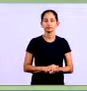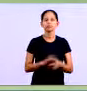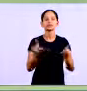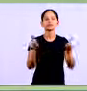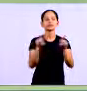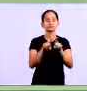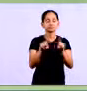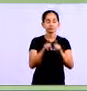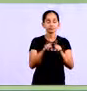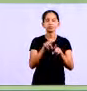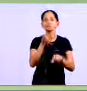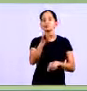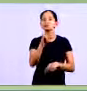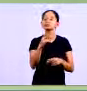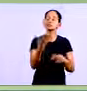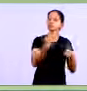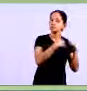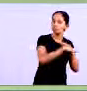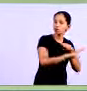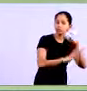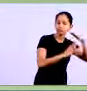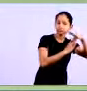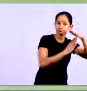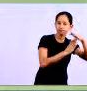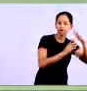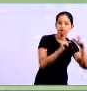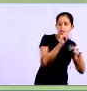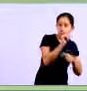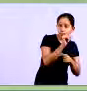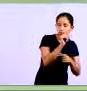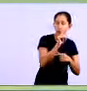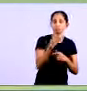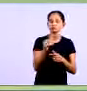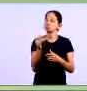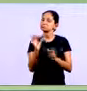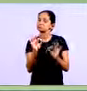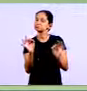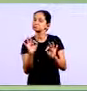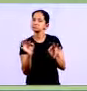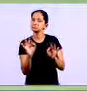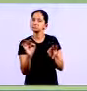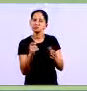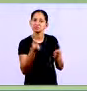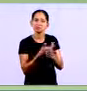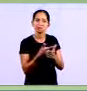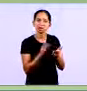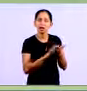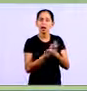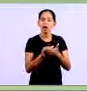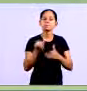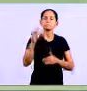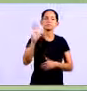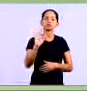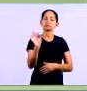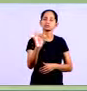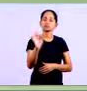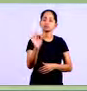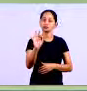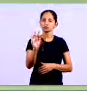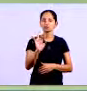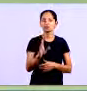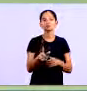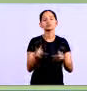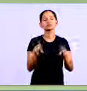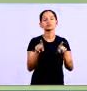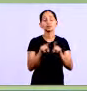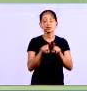ias na produção se você manter o estoque mínimo você vai garantir que você não vai gastar com que nem necessita ser gastado permitir a economia